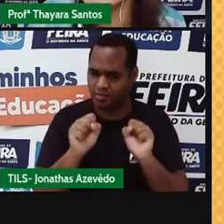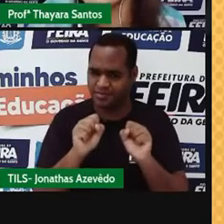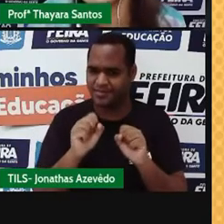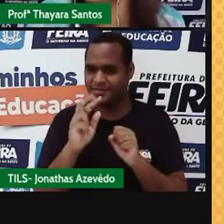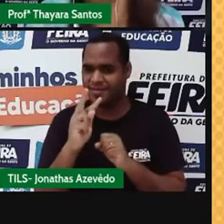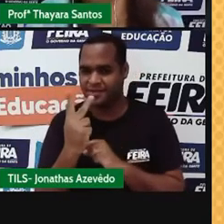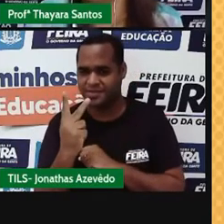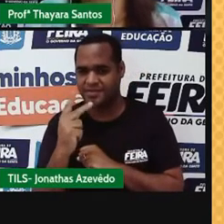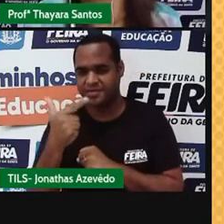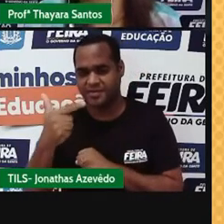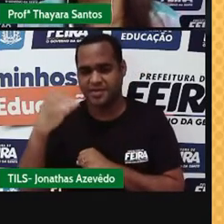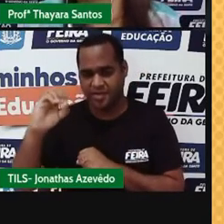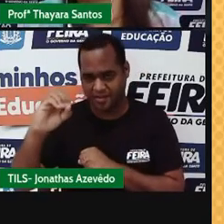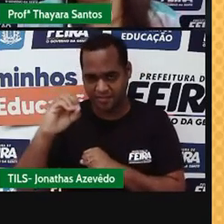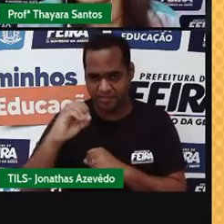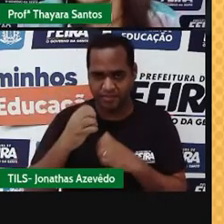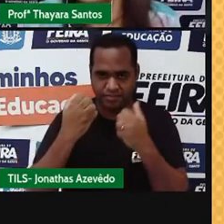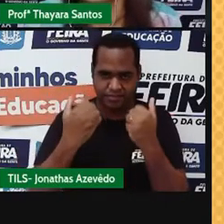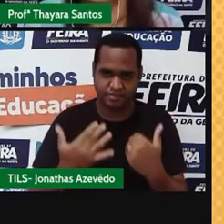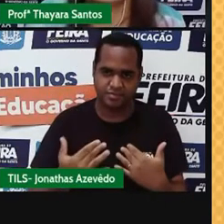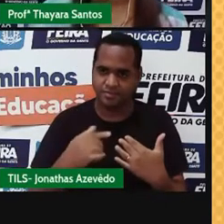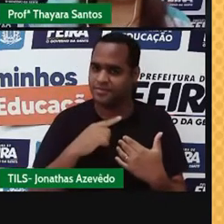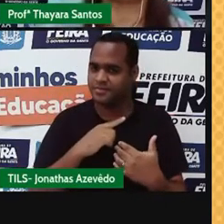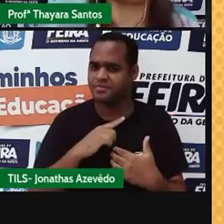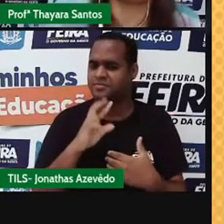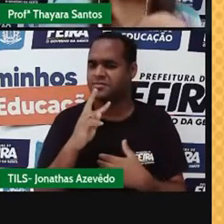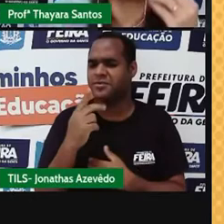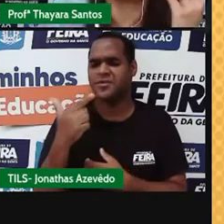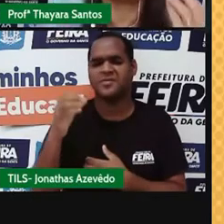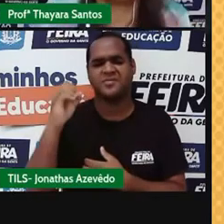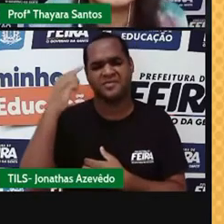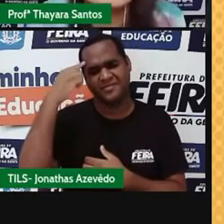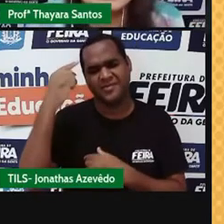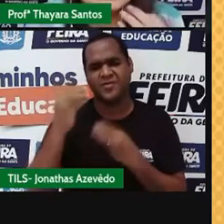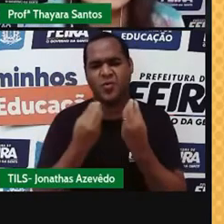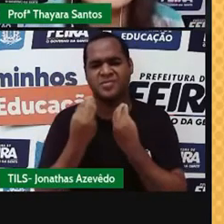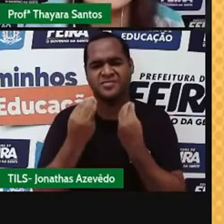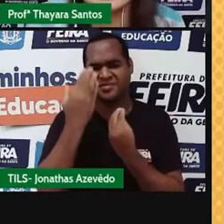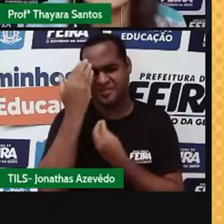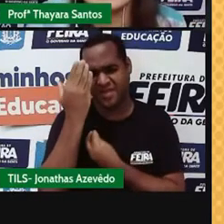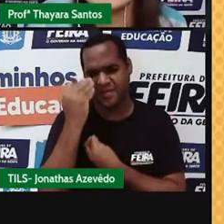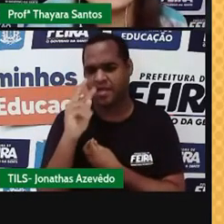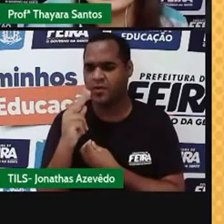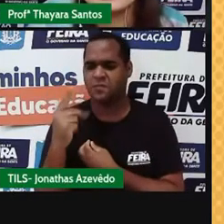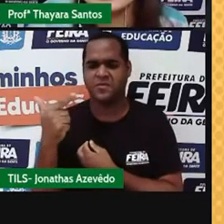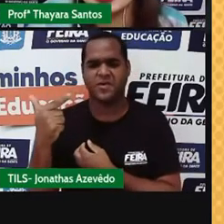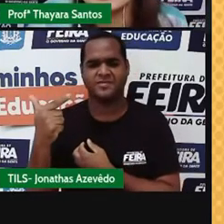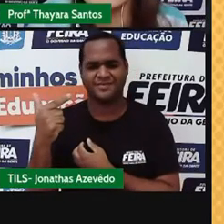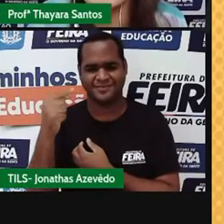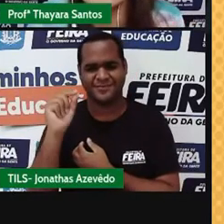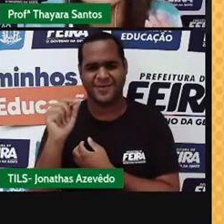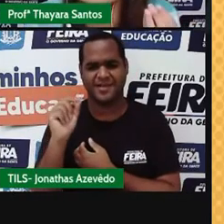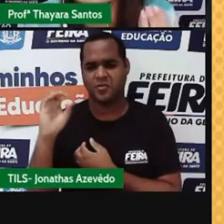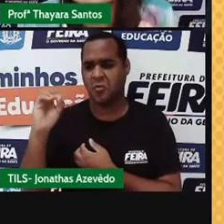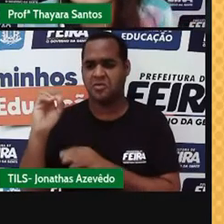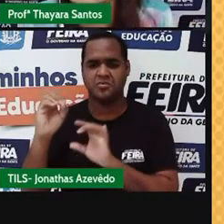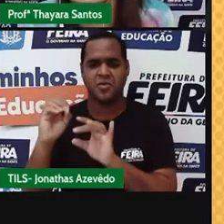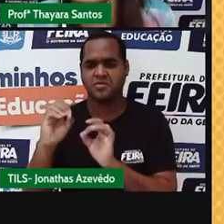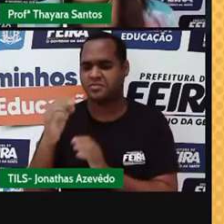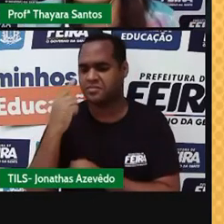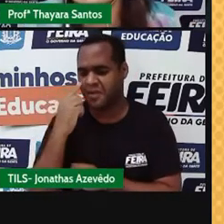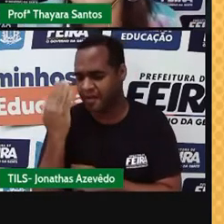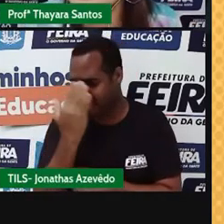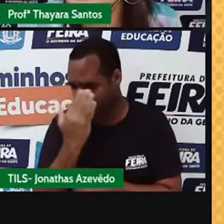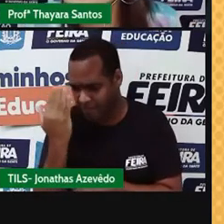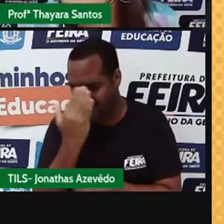hidrogênio e um átomo de oxigênio. Como é que a gente sabe que só tem um átomo de oxigênio? Porque é uma convenção.